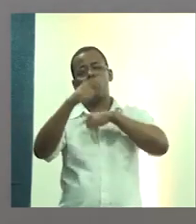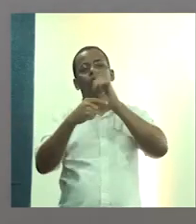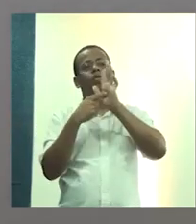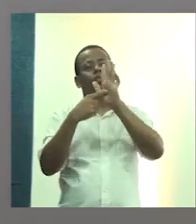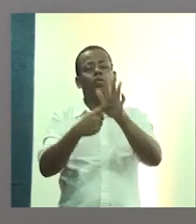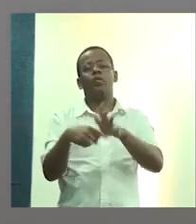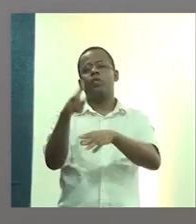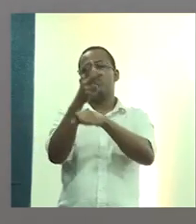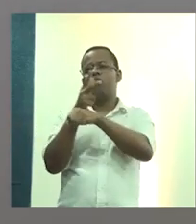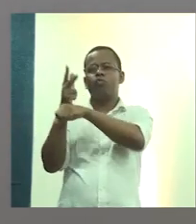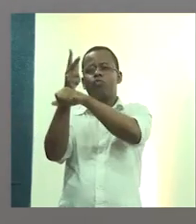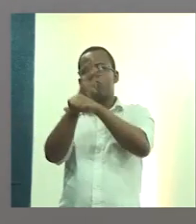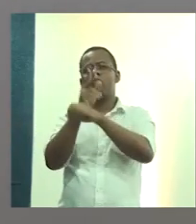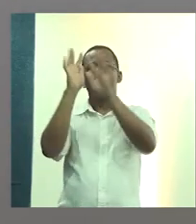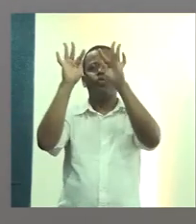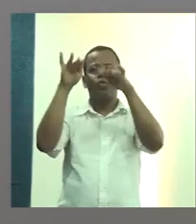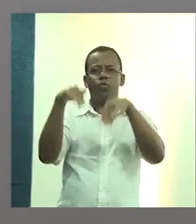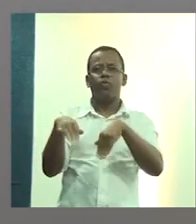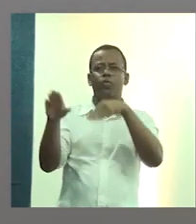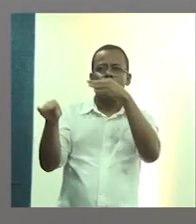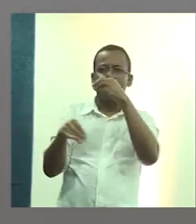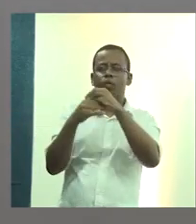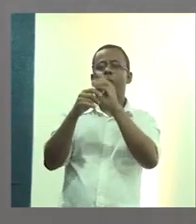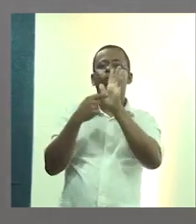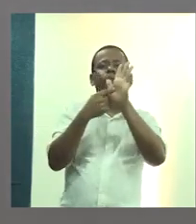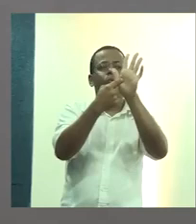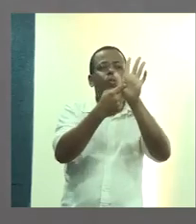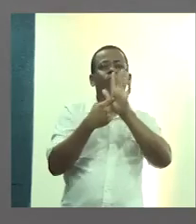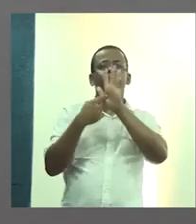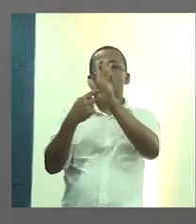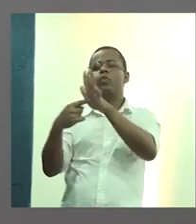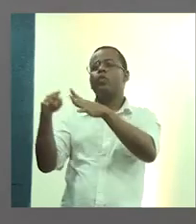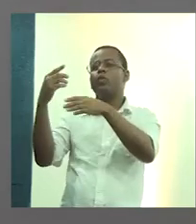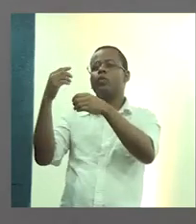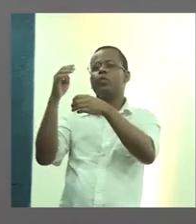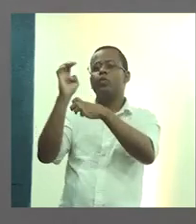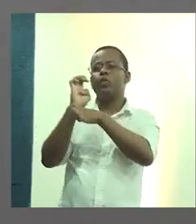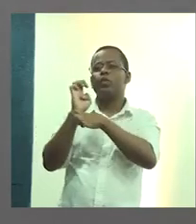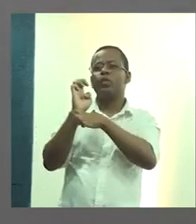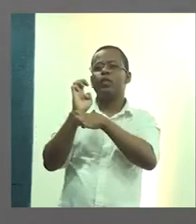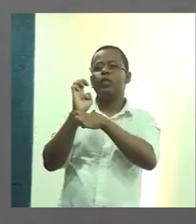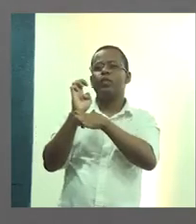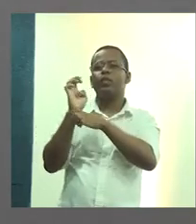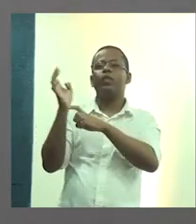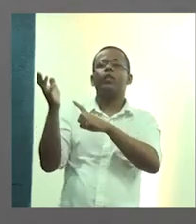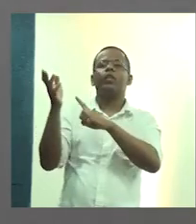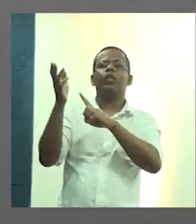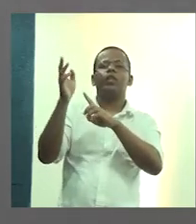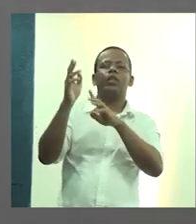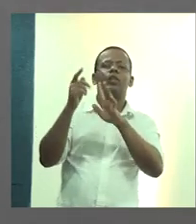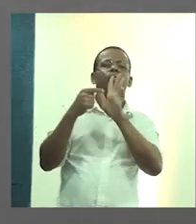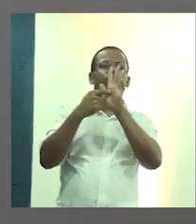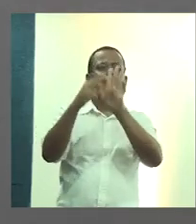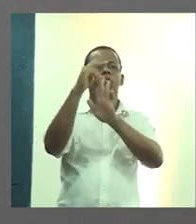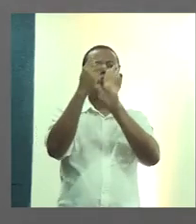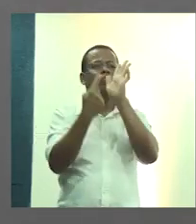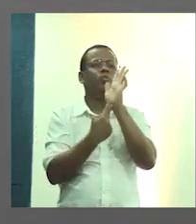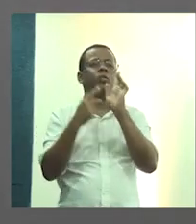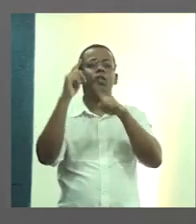vídeo que foi feito mostrando o estado da arte deste projeto também. E, ainda,